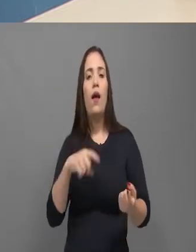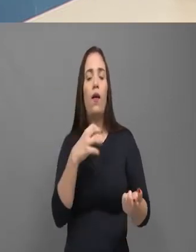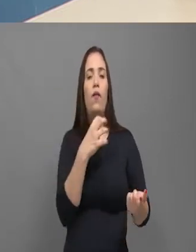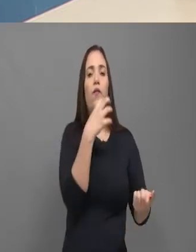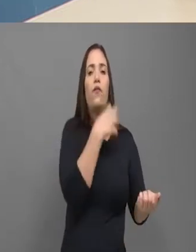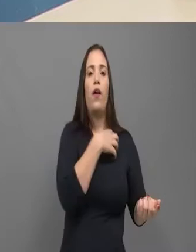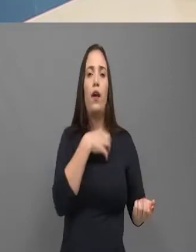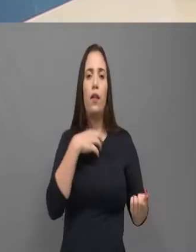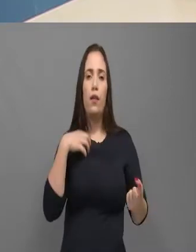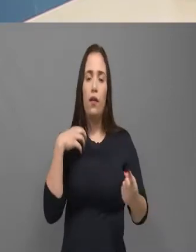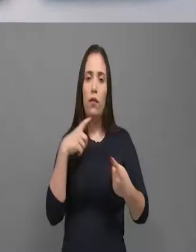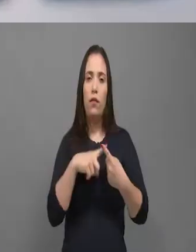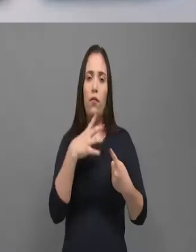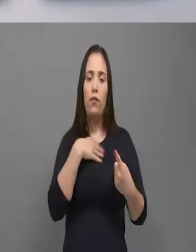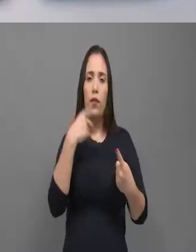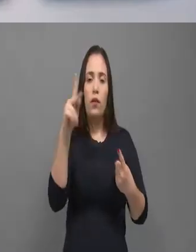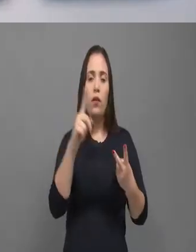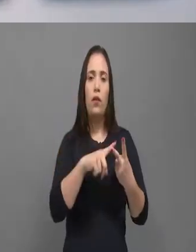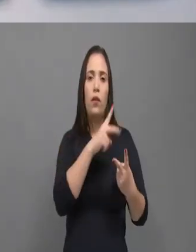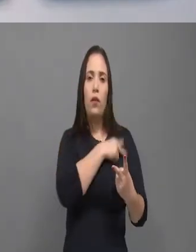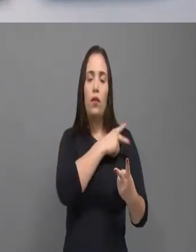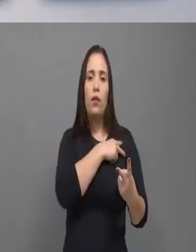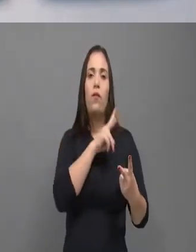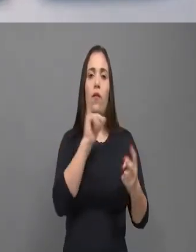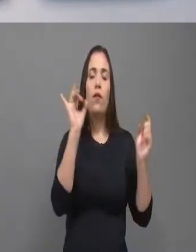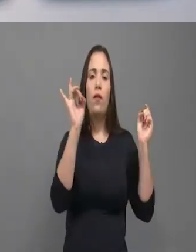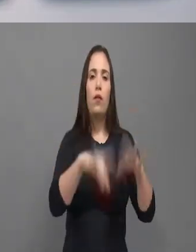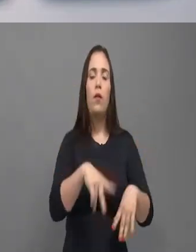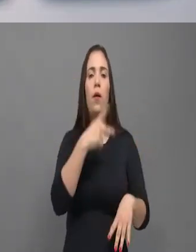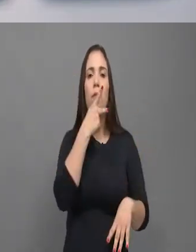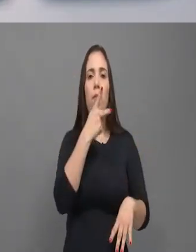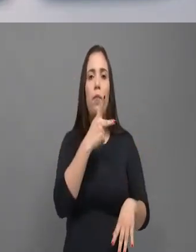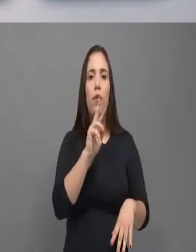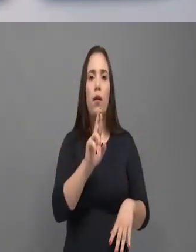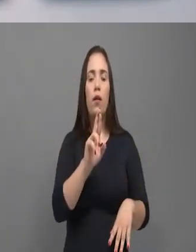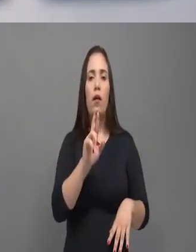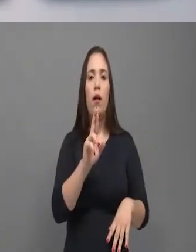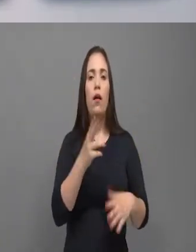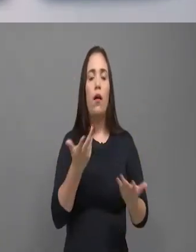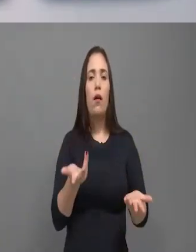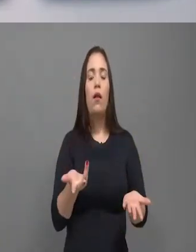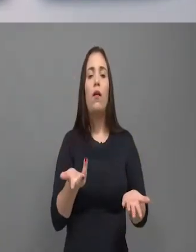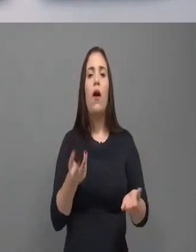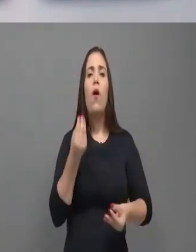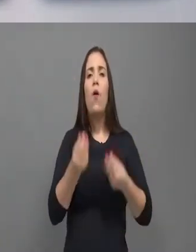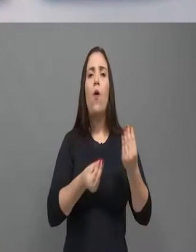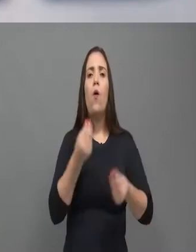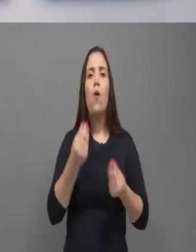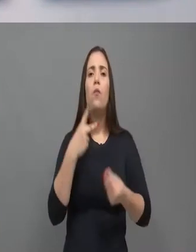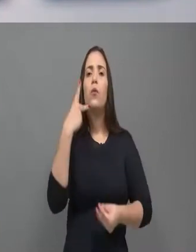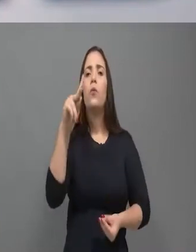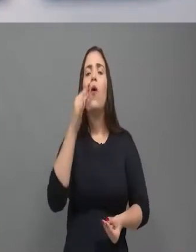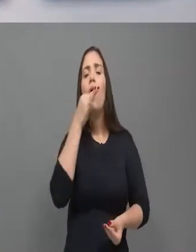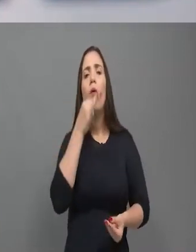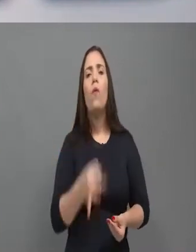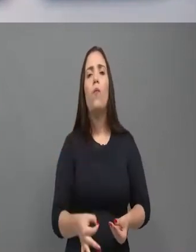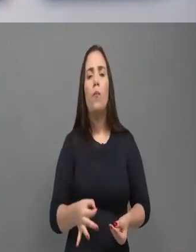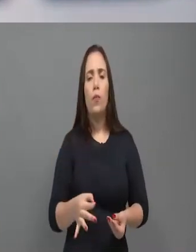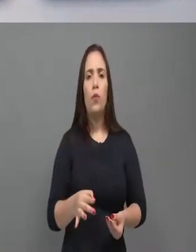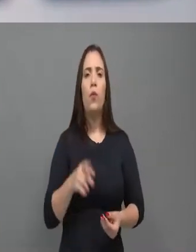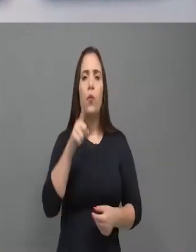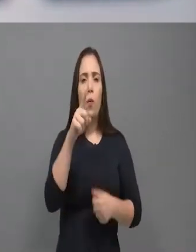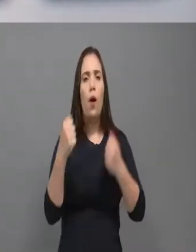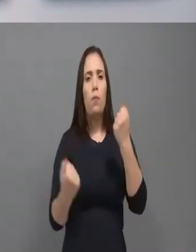oposição, deputado? Bom, é o seguinte, quando o governo faz bem, escuta, como eu